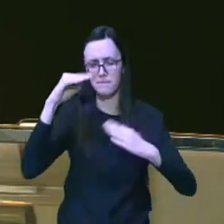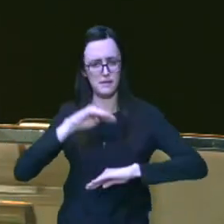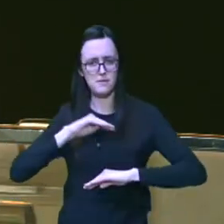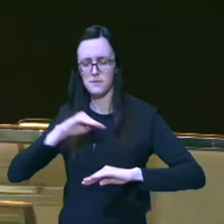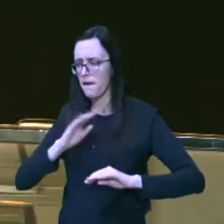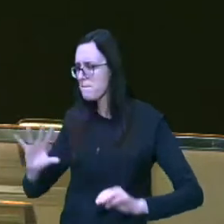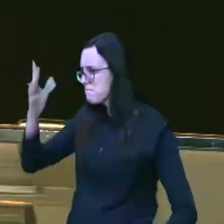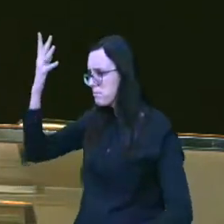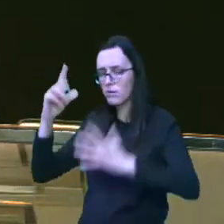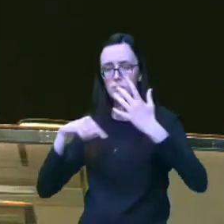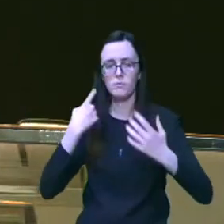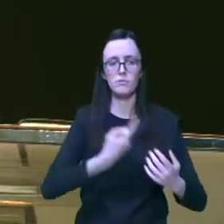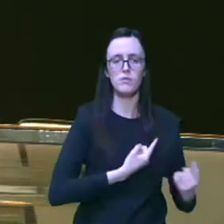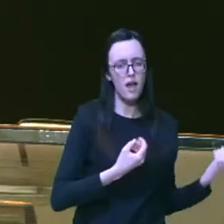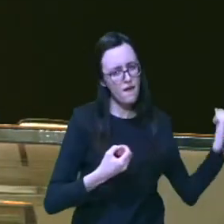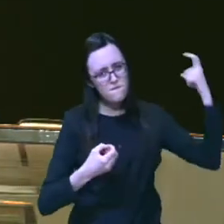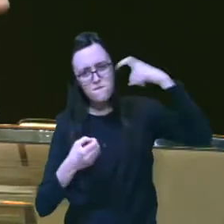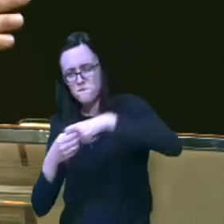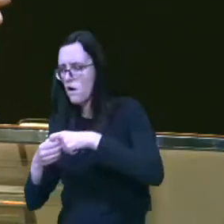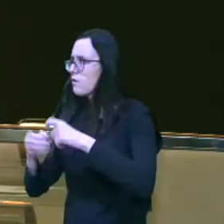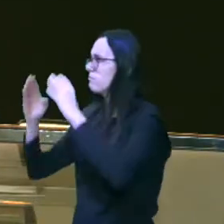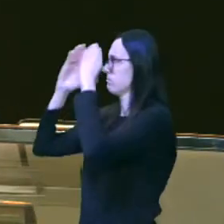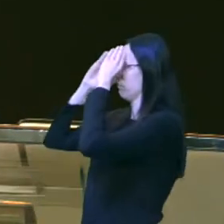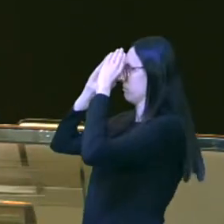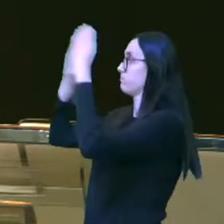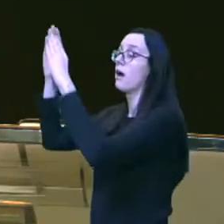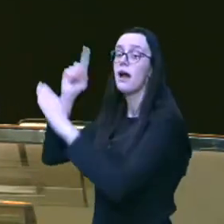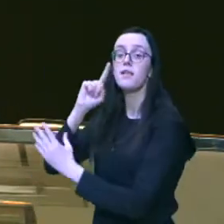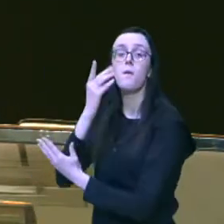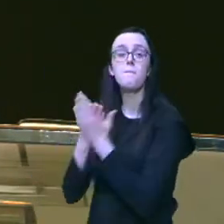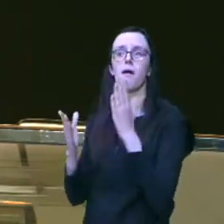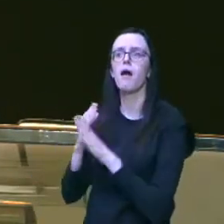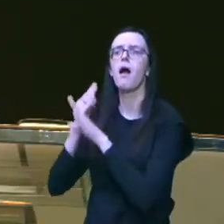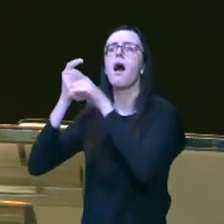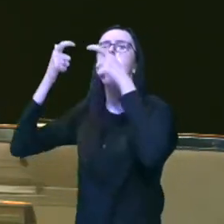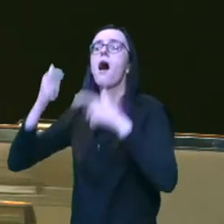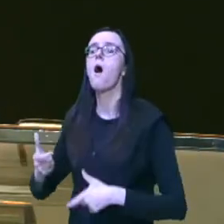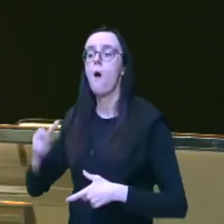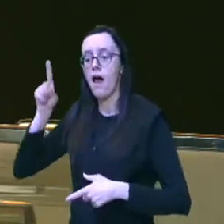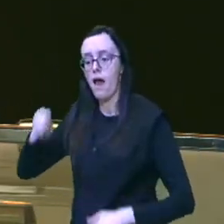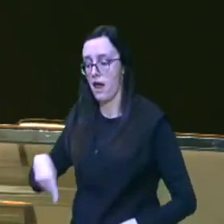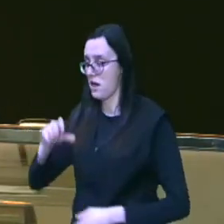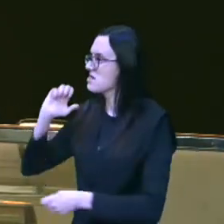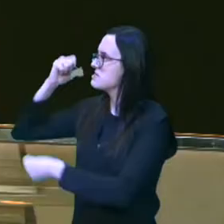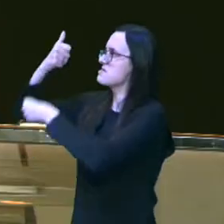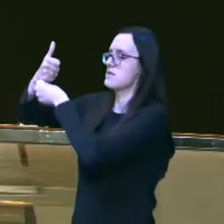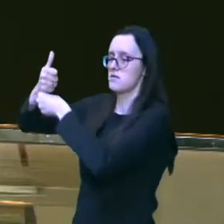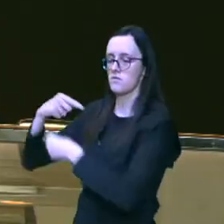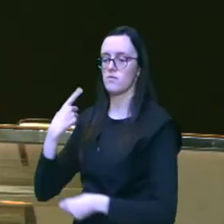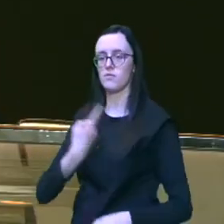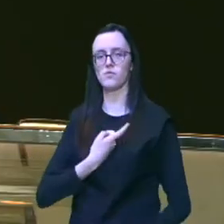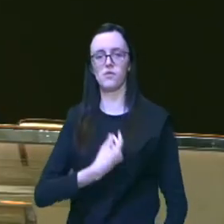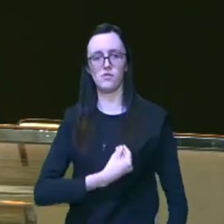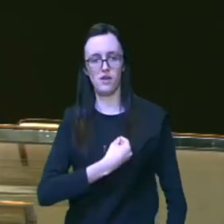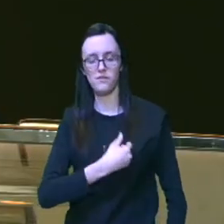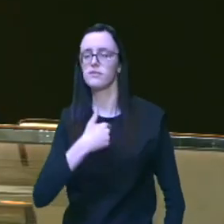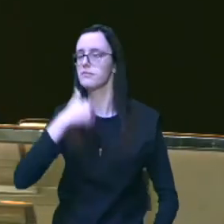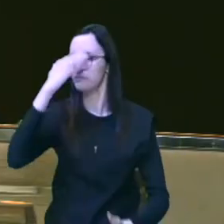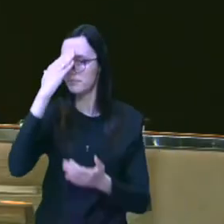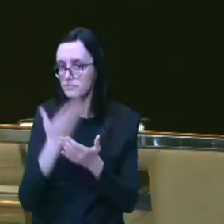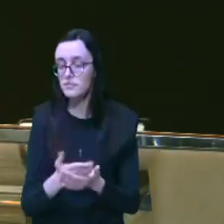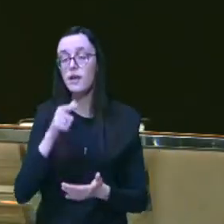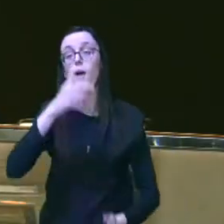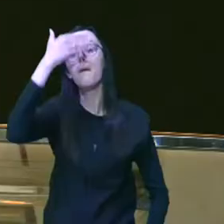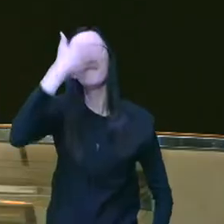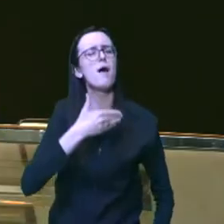para voltarmos ao rumo e não perdermos a direção de quem deve ser o Senhor em nossas vidas eu creio que essa